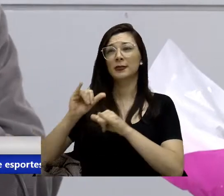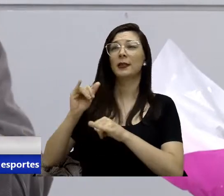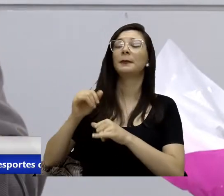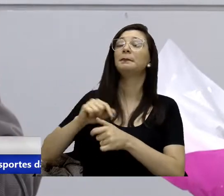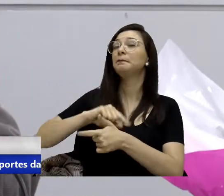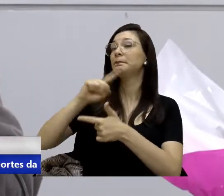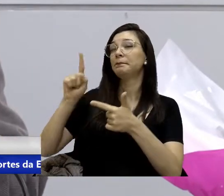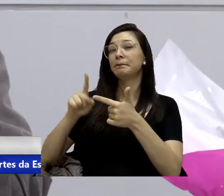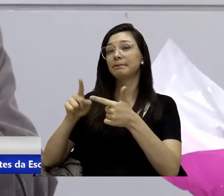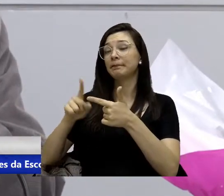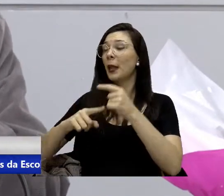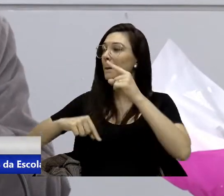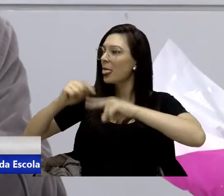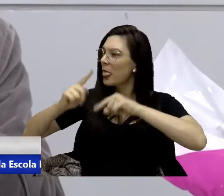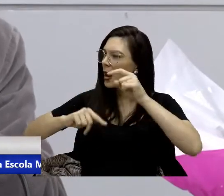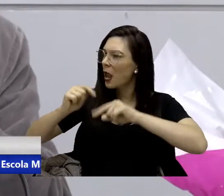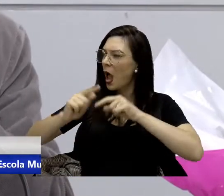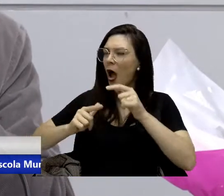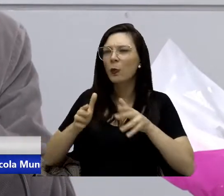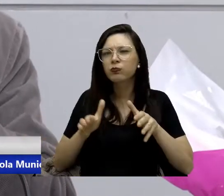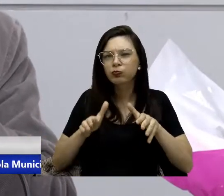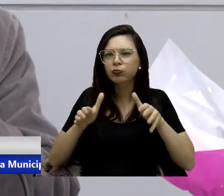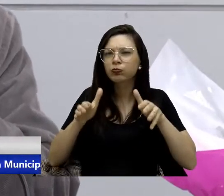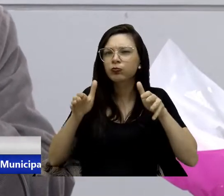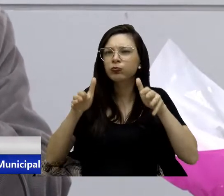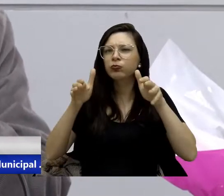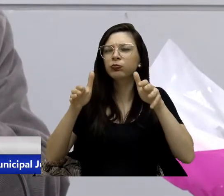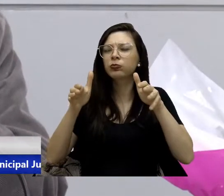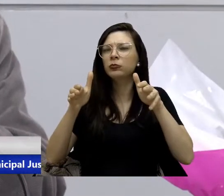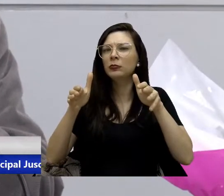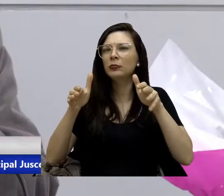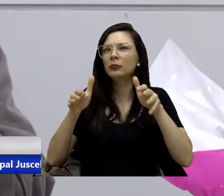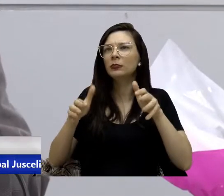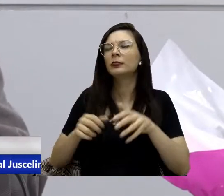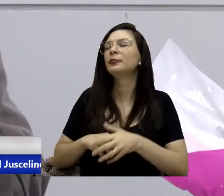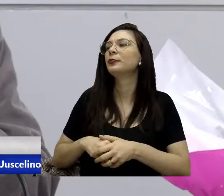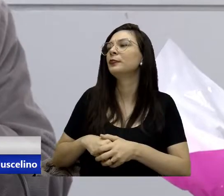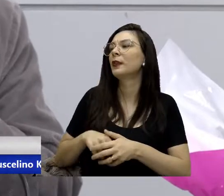Insumo, materiais, operações, está ok.